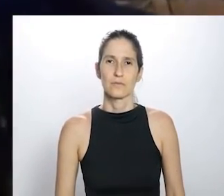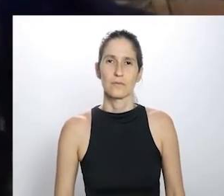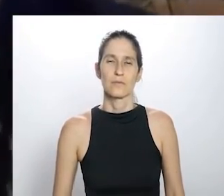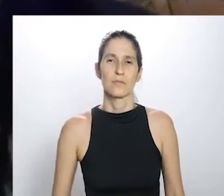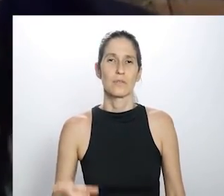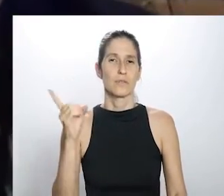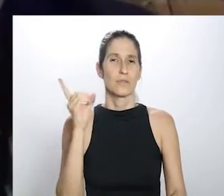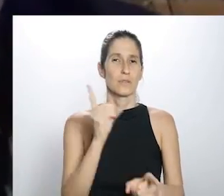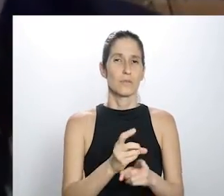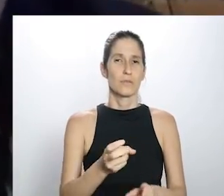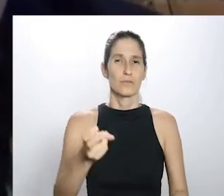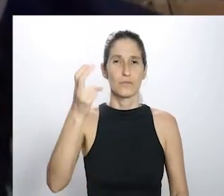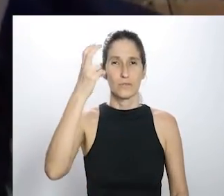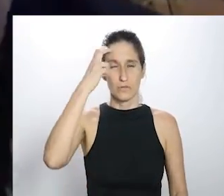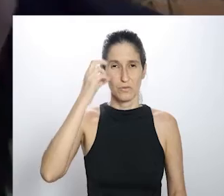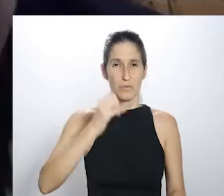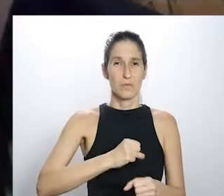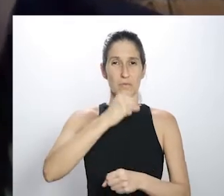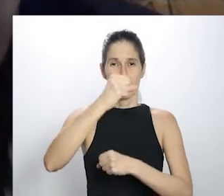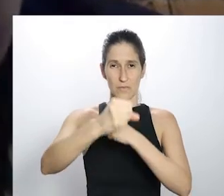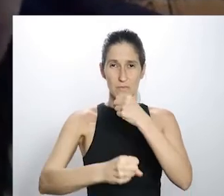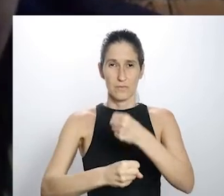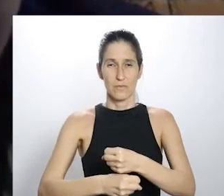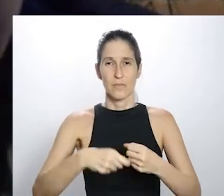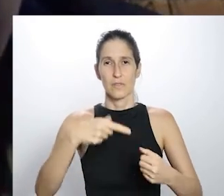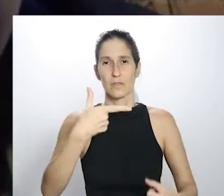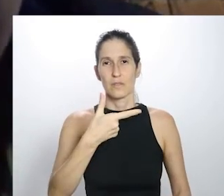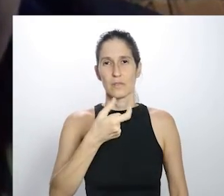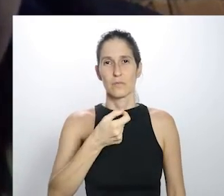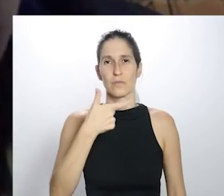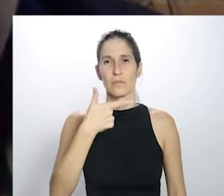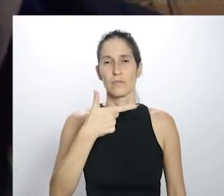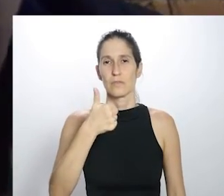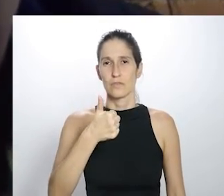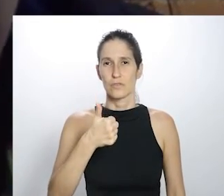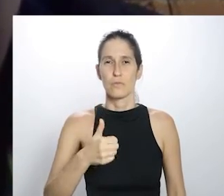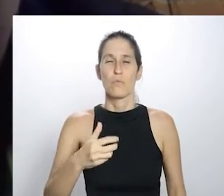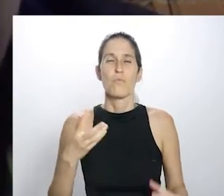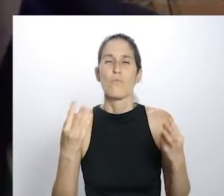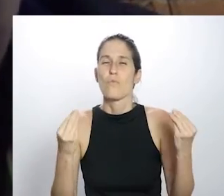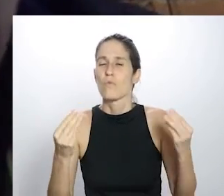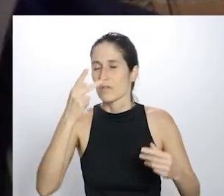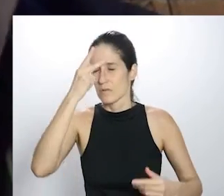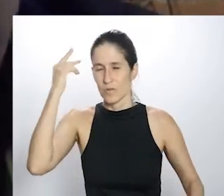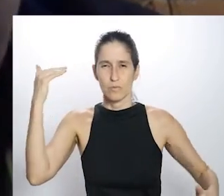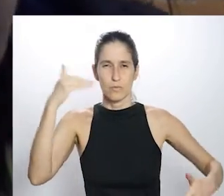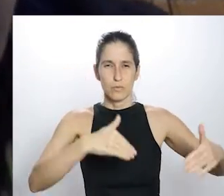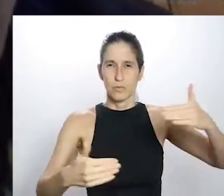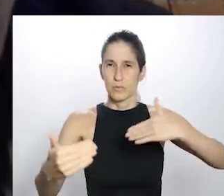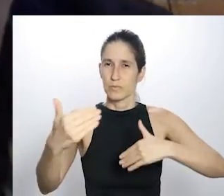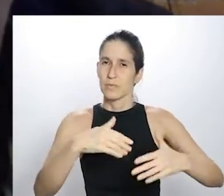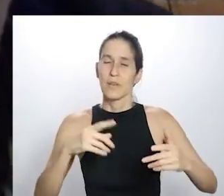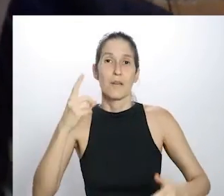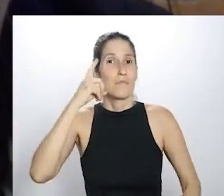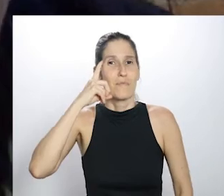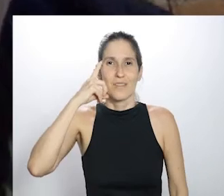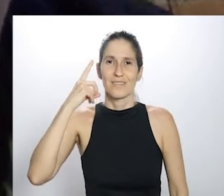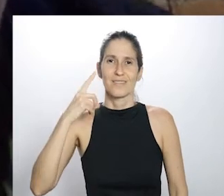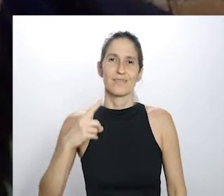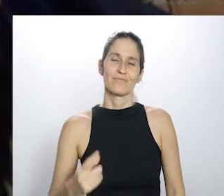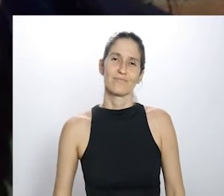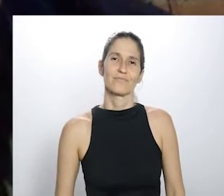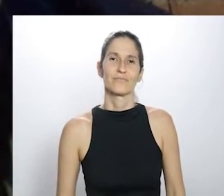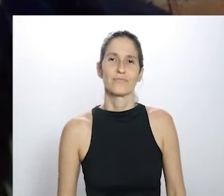o encontro. Imagina a quantidade de gente que vai ter nesse encontro. Então,